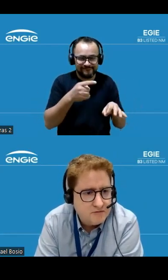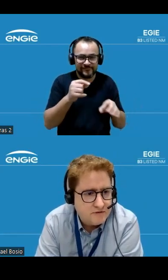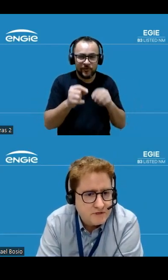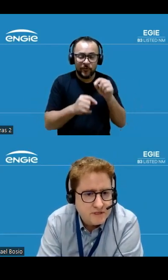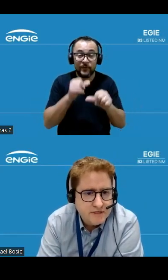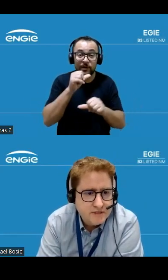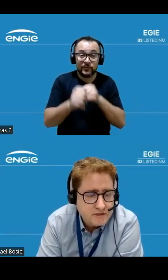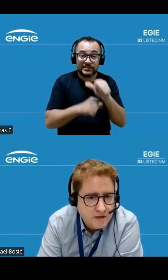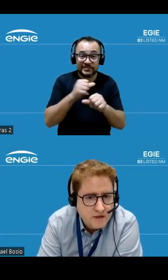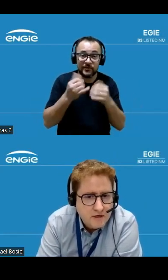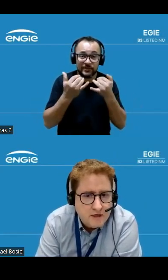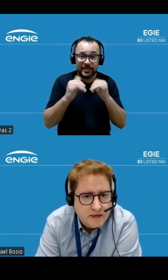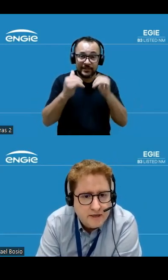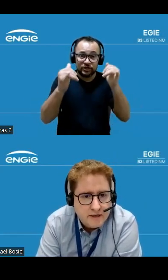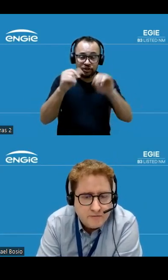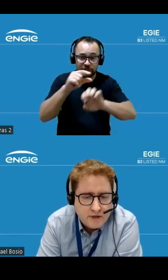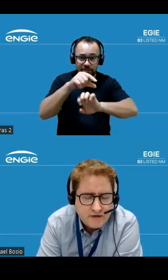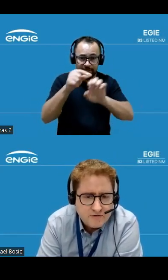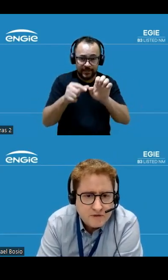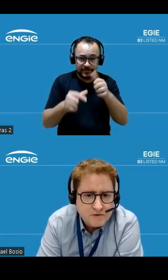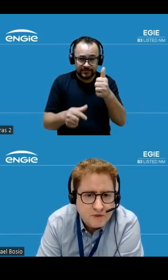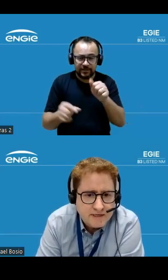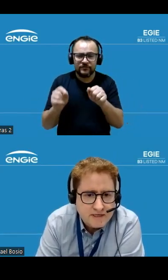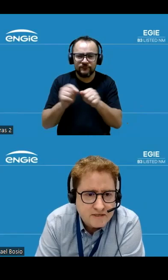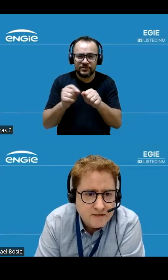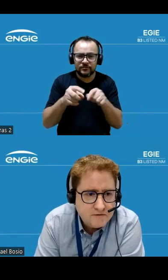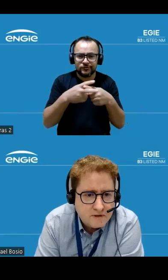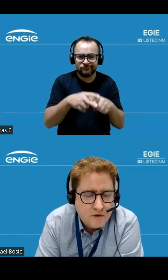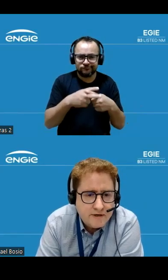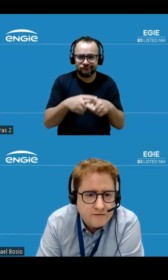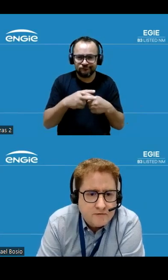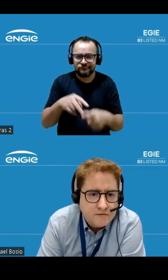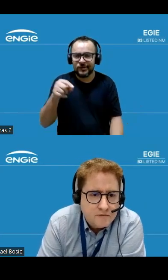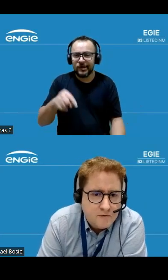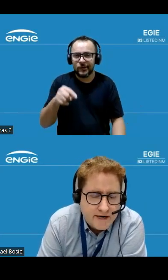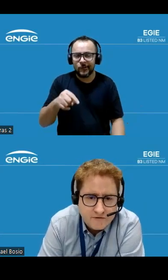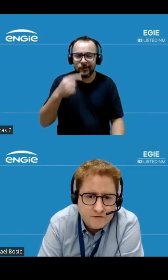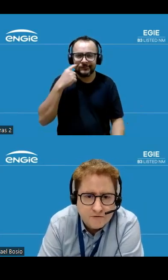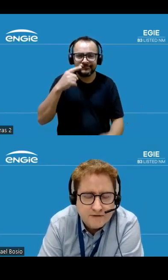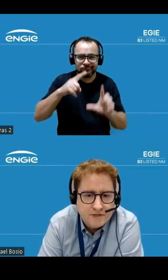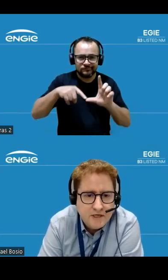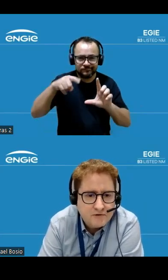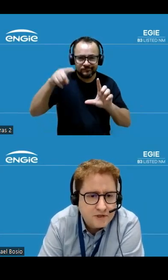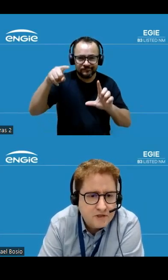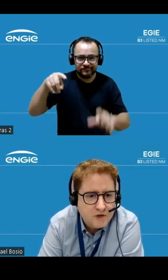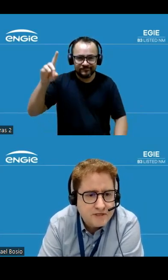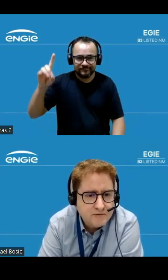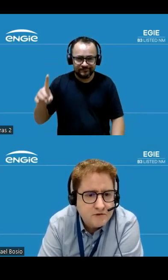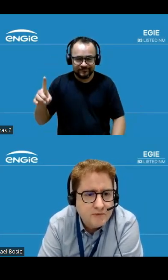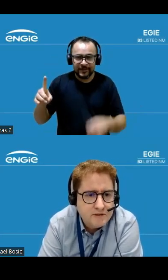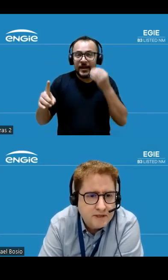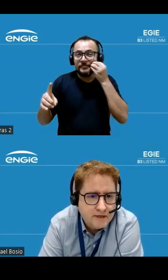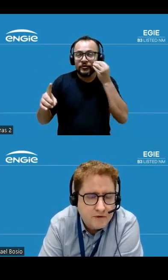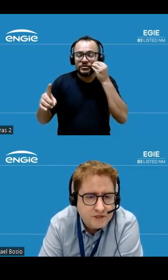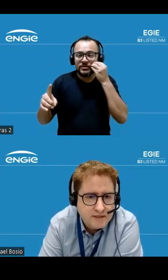vocês. Até fizemos uma alteração agora com o gráfico do lado direito onde a gente mostra não somente